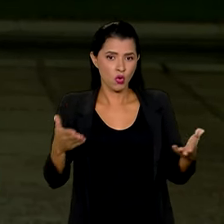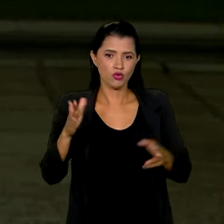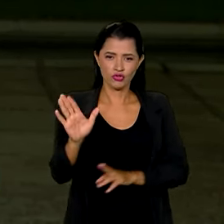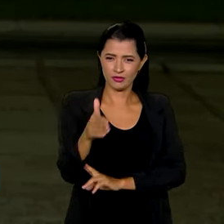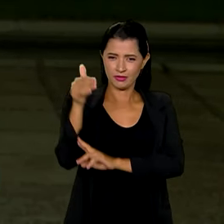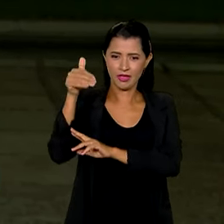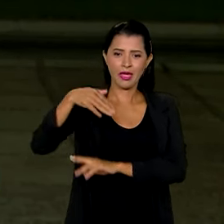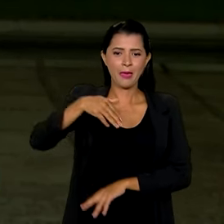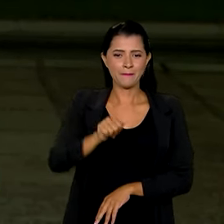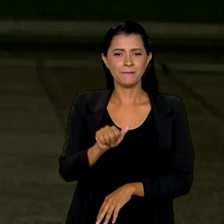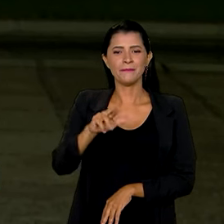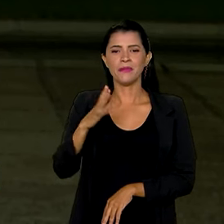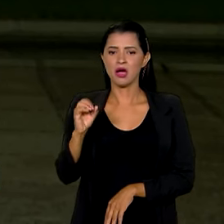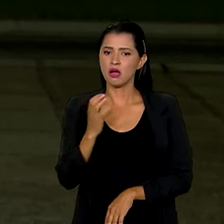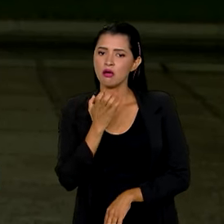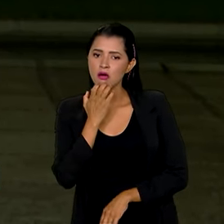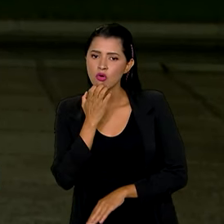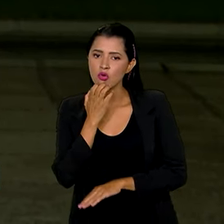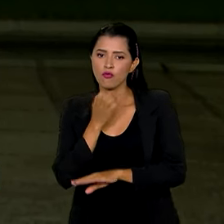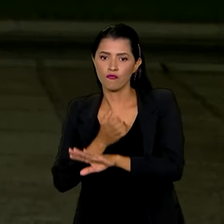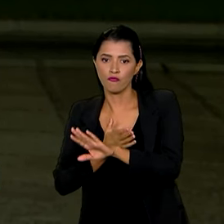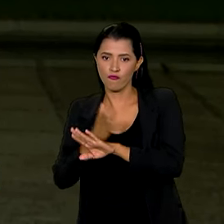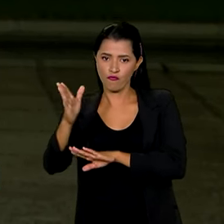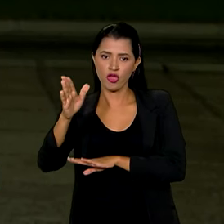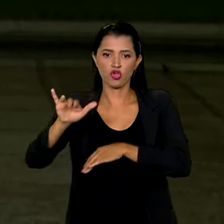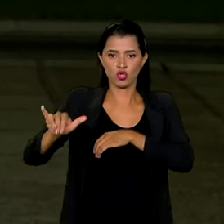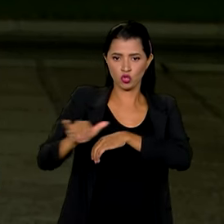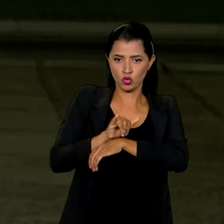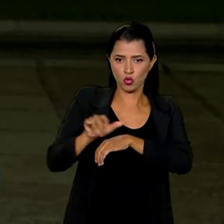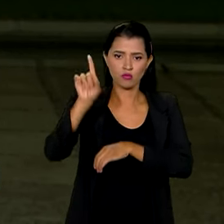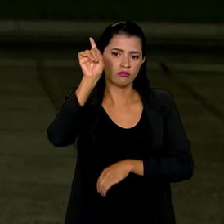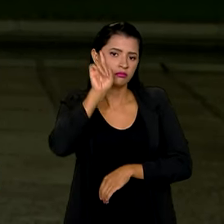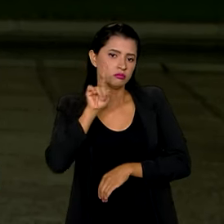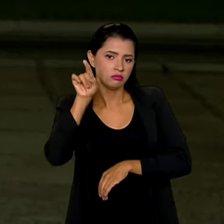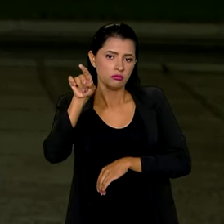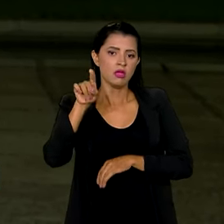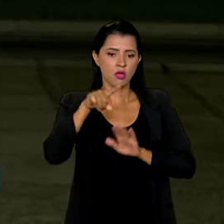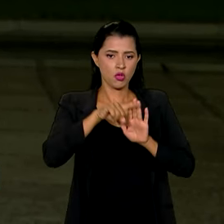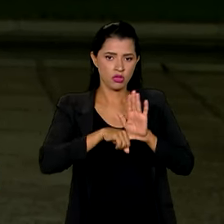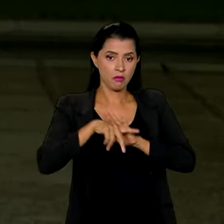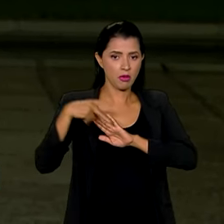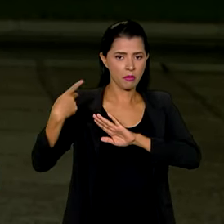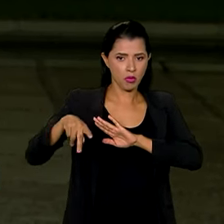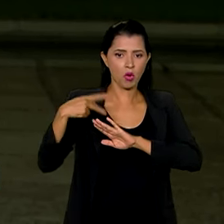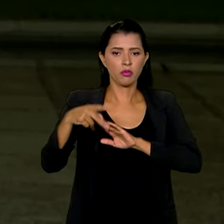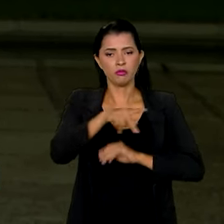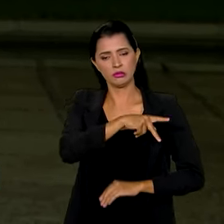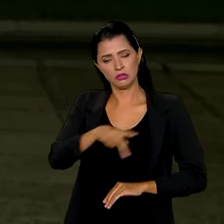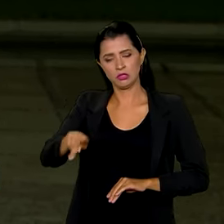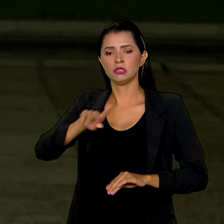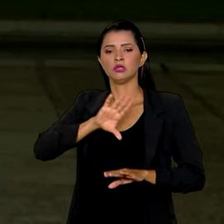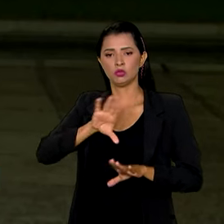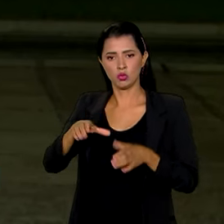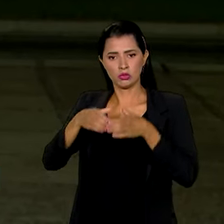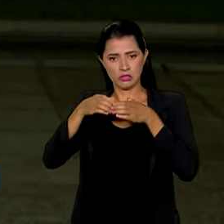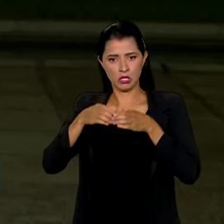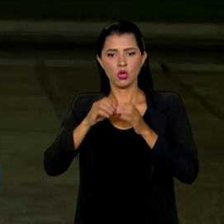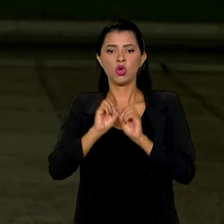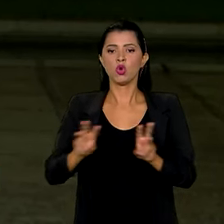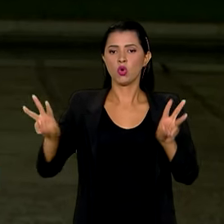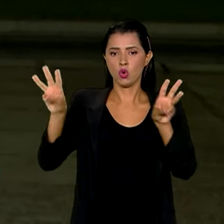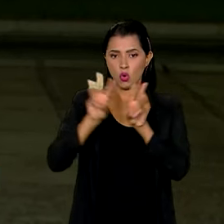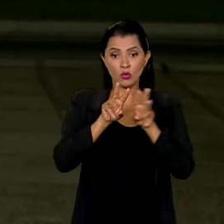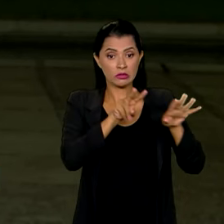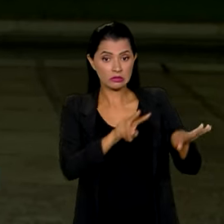Vieira embarcou para Nova York, nos Estados Unidos, para cumprir agendas da presidência do Conselho da ONU. Na semana que vem, no dia